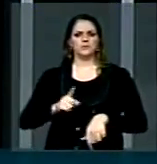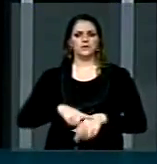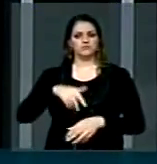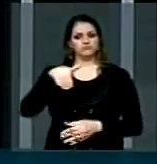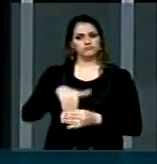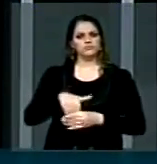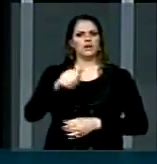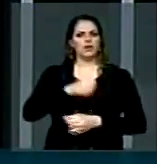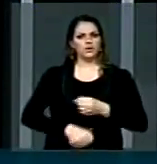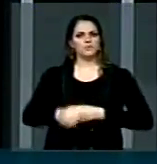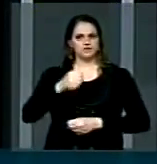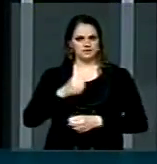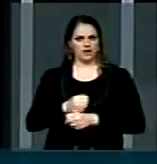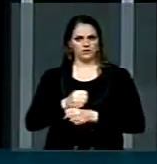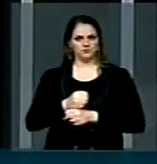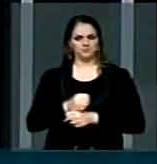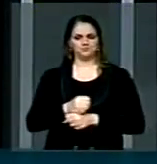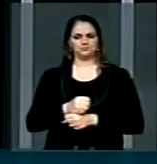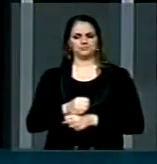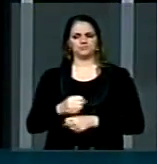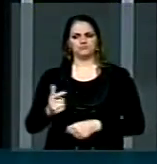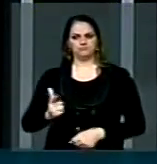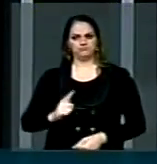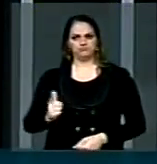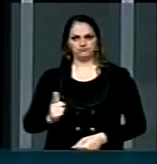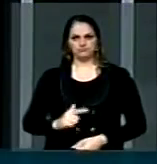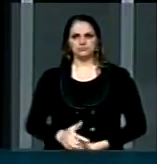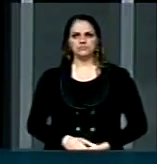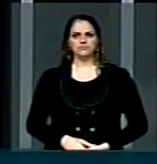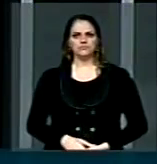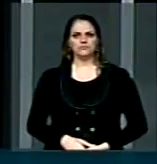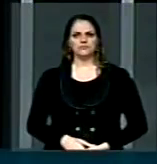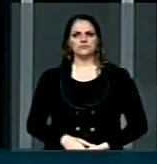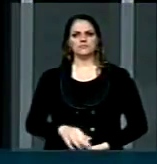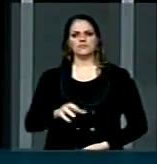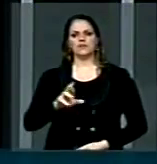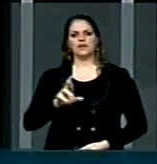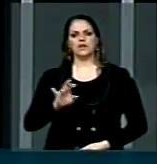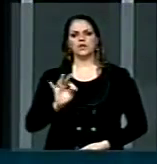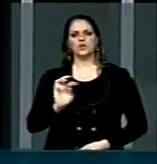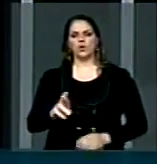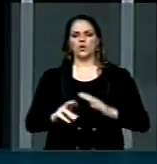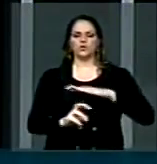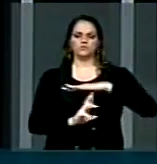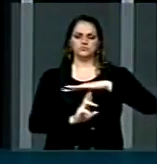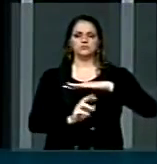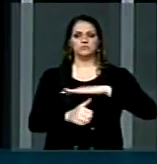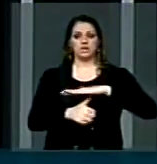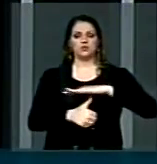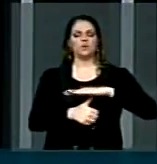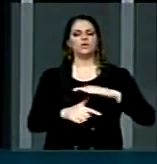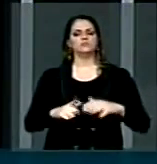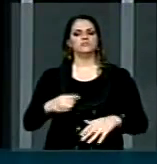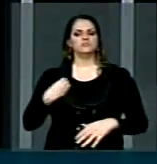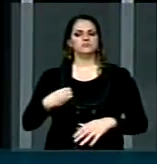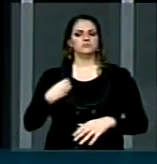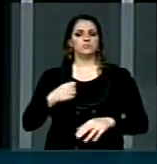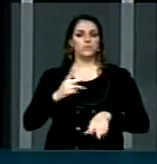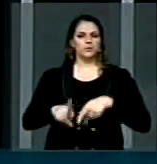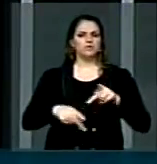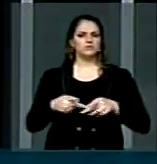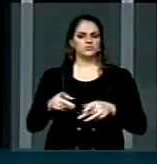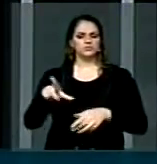passado, onde sagrou-se reitor no pleito, feito pela comunidade,